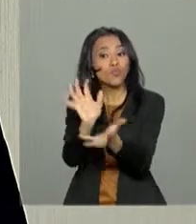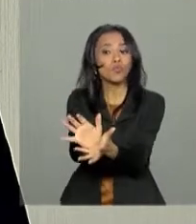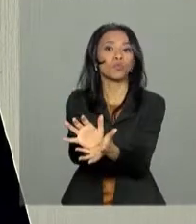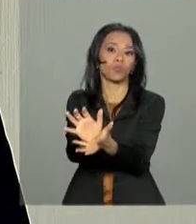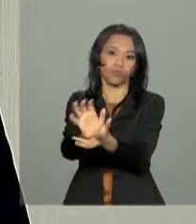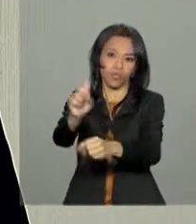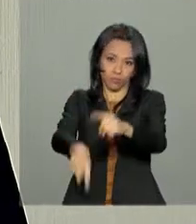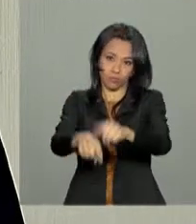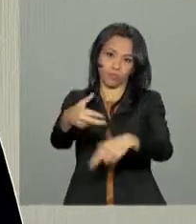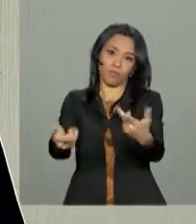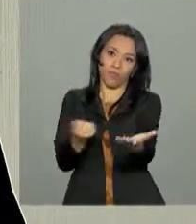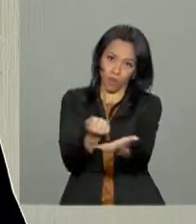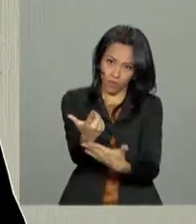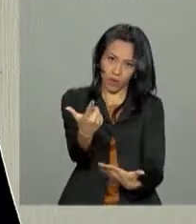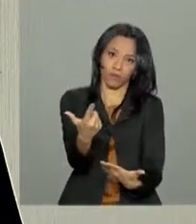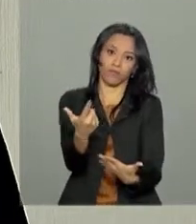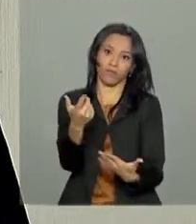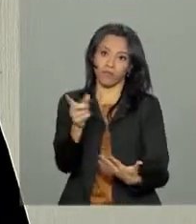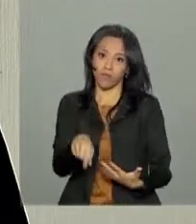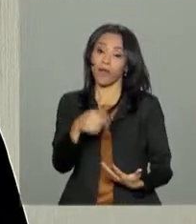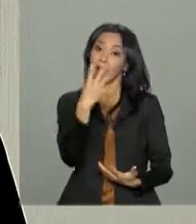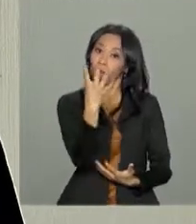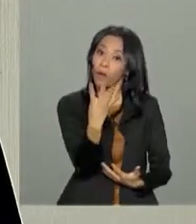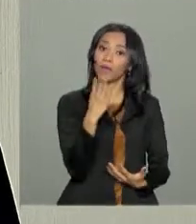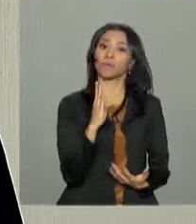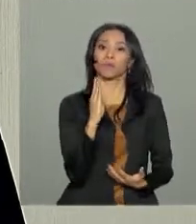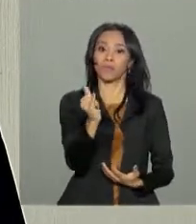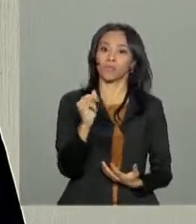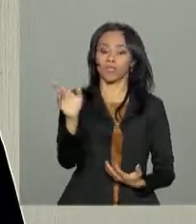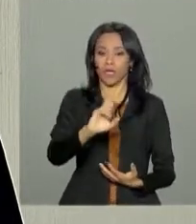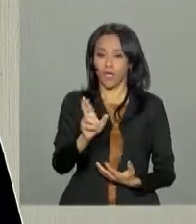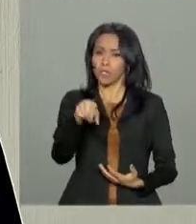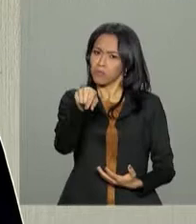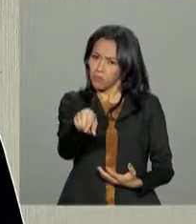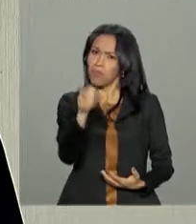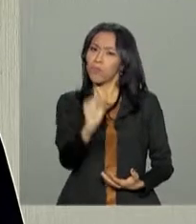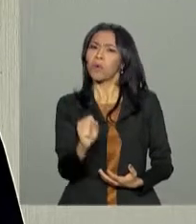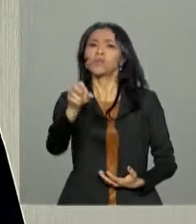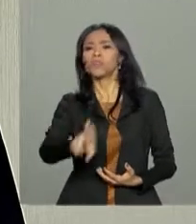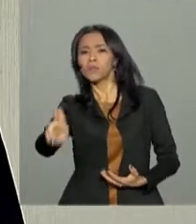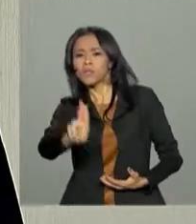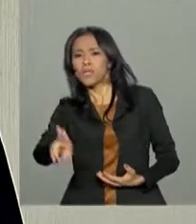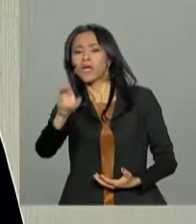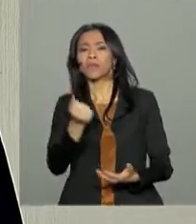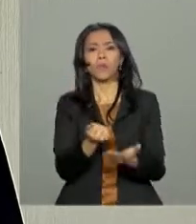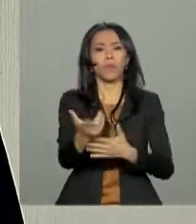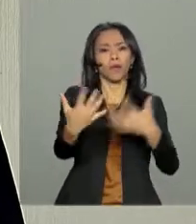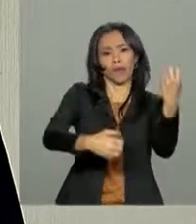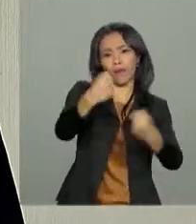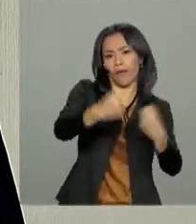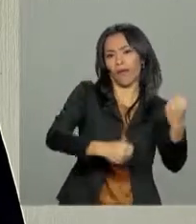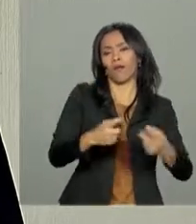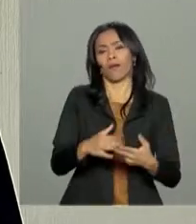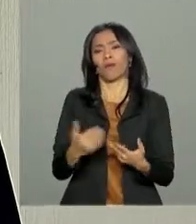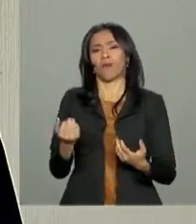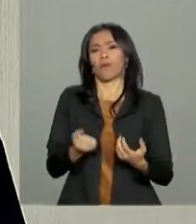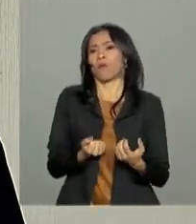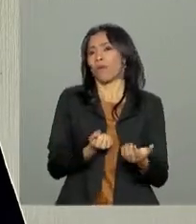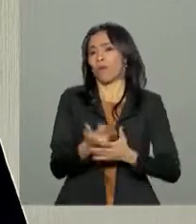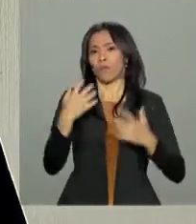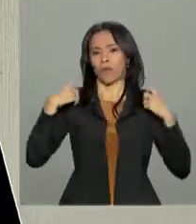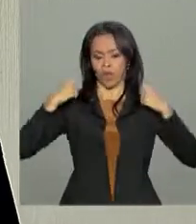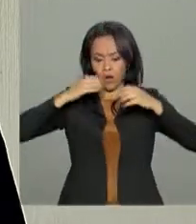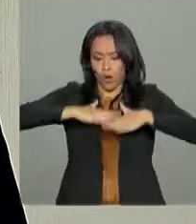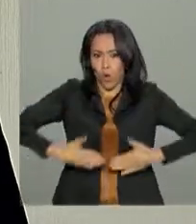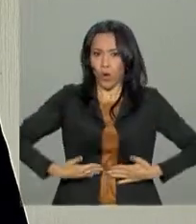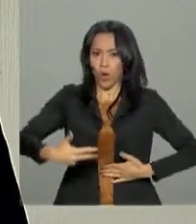equipamentos. Então, são R 4 bilhões, pode ser usado para comprar viaturas, coletes, armas e